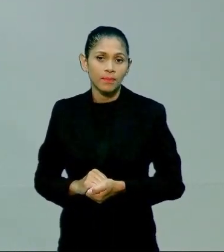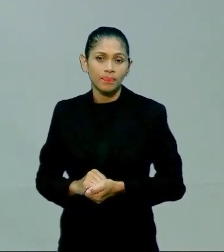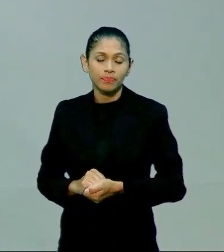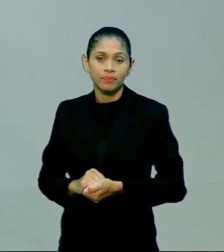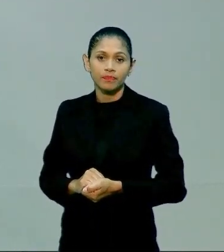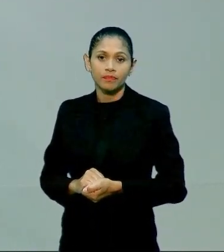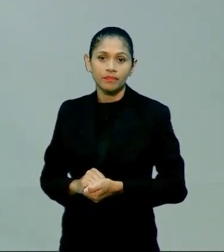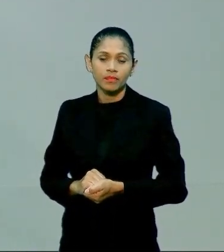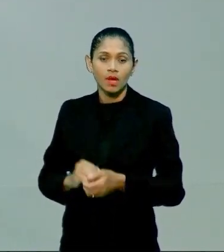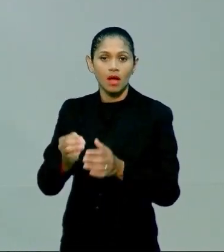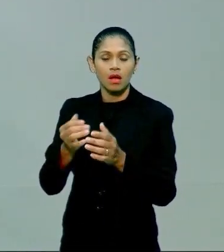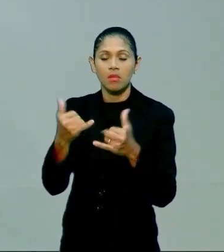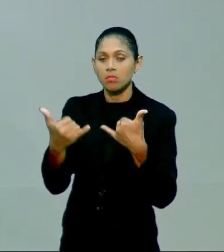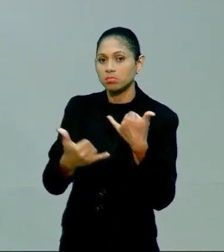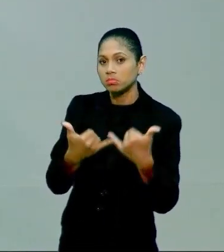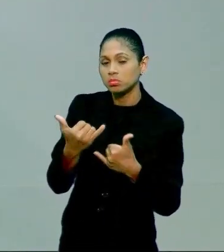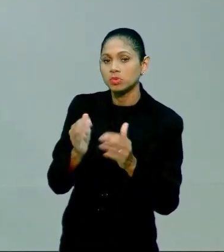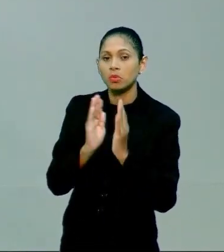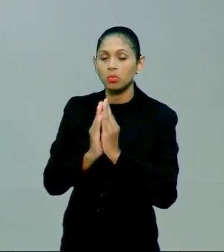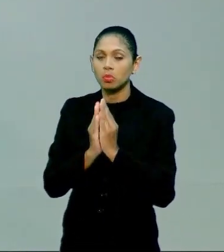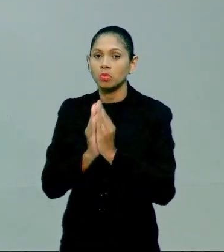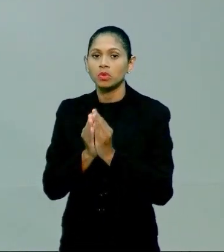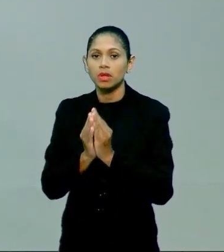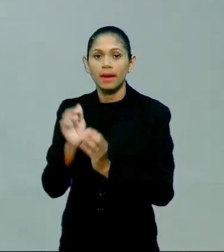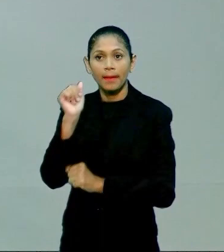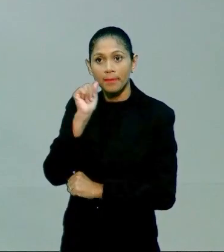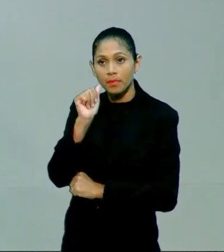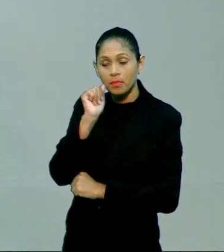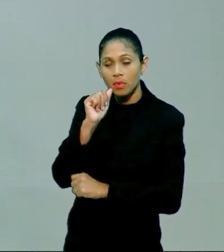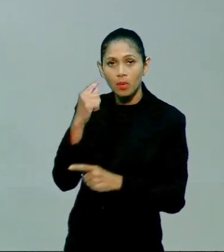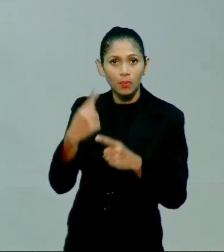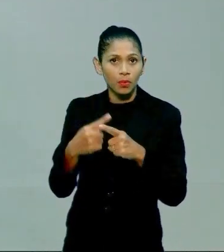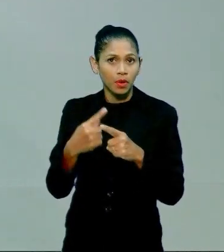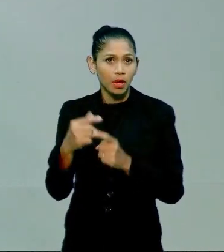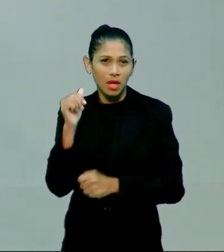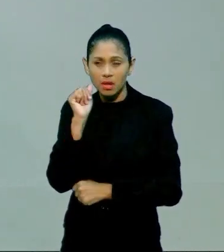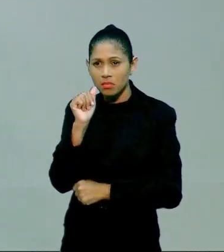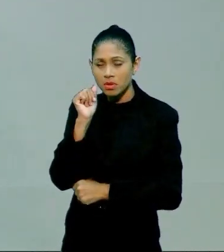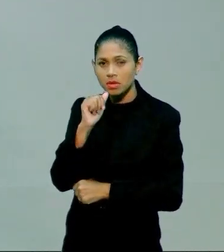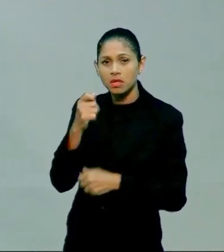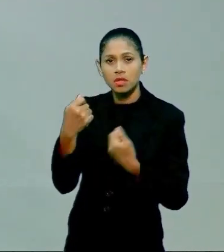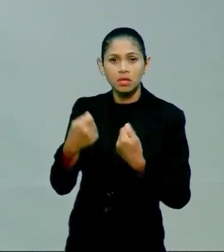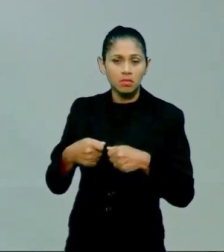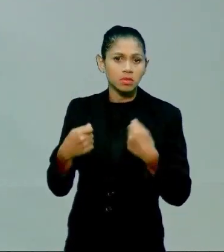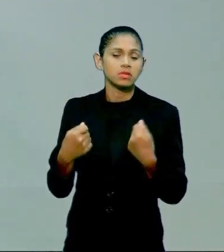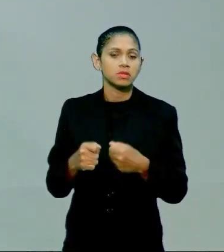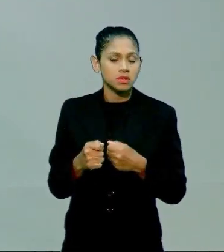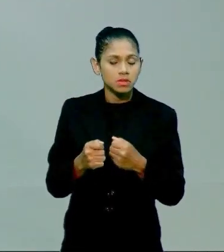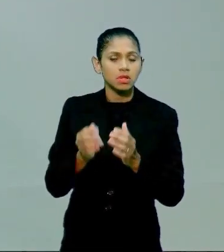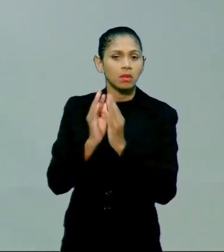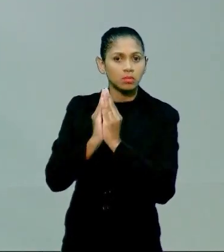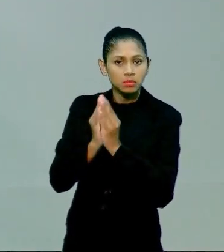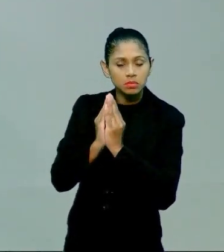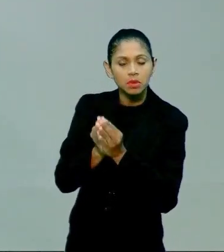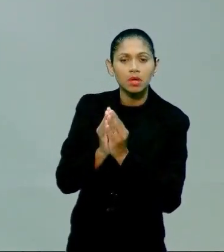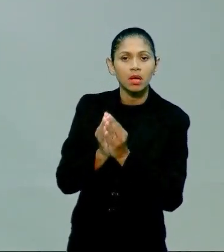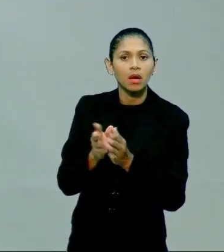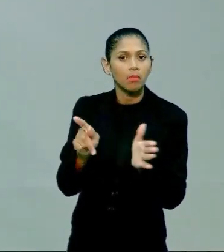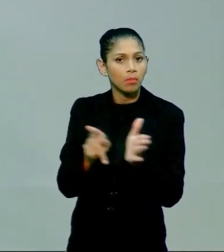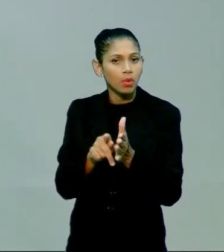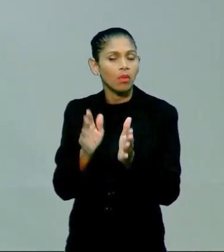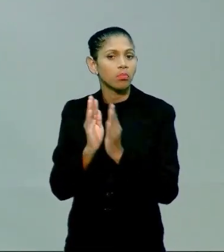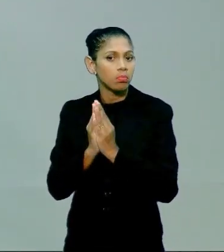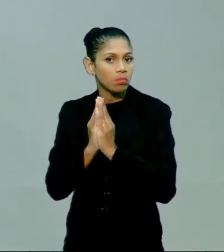porque menina tem que brincar de boneca, porque vai puxando, vai puxando. A gente vai, ao longo dessas aulas, abordando jogos e brincadeiras,